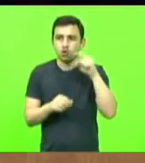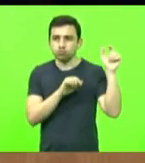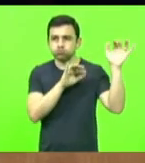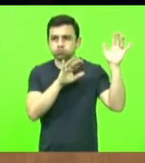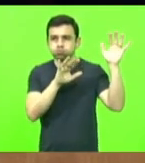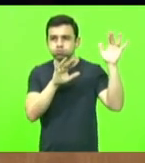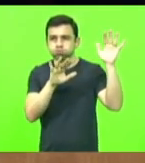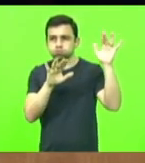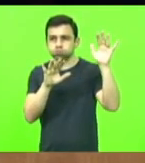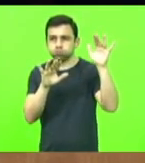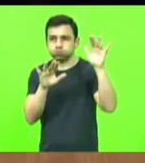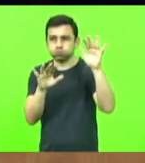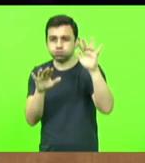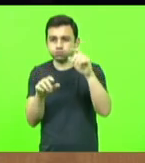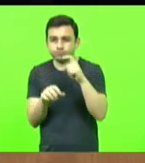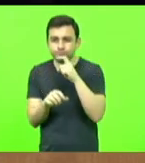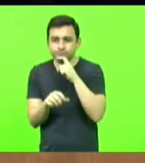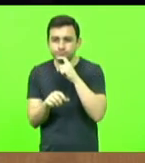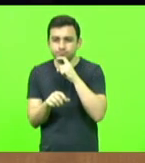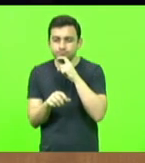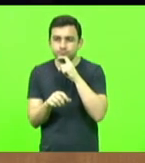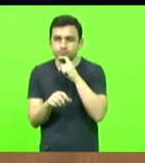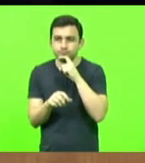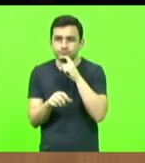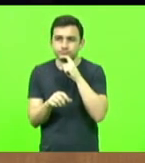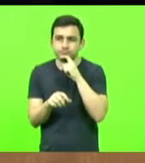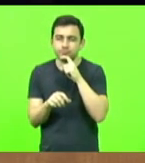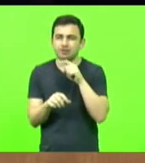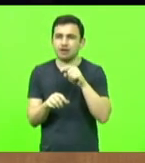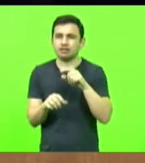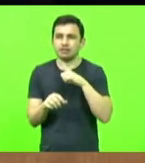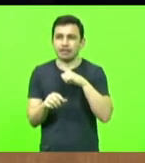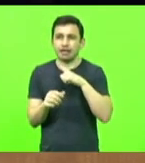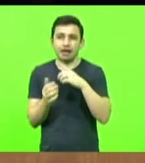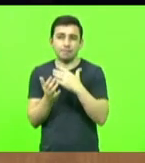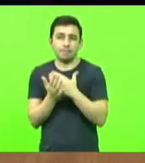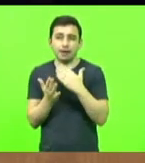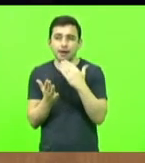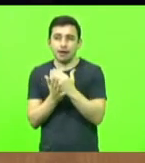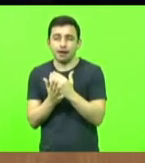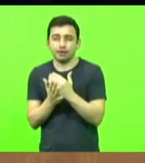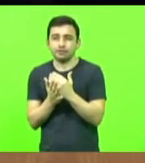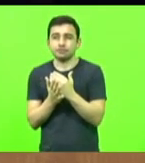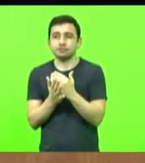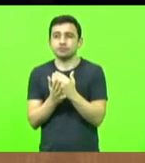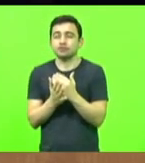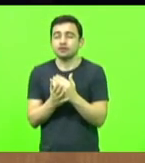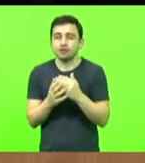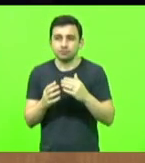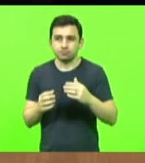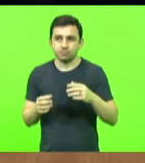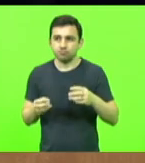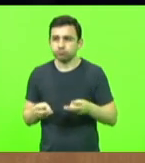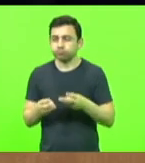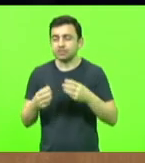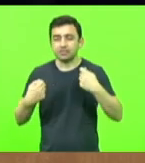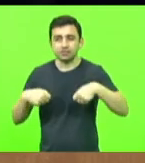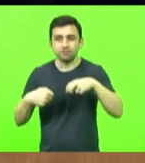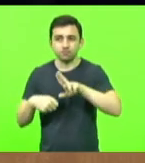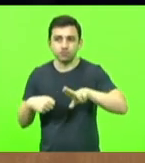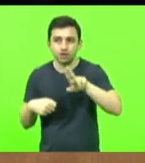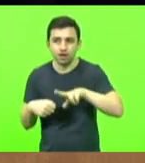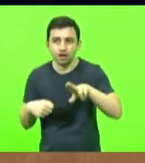e fez com que as pessoas queimassem mais carvão do que o usual em período de inverno.